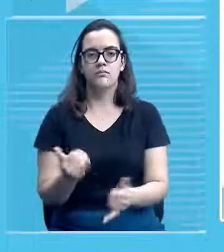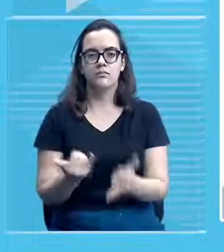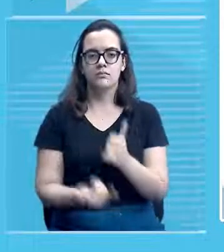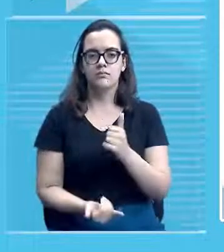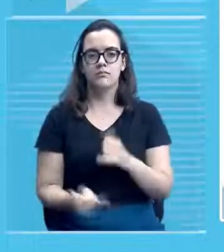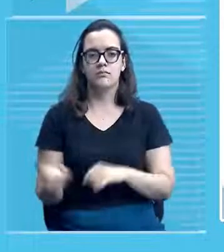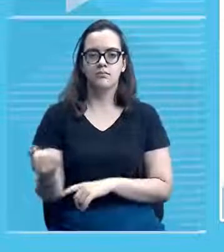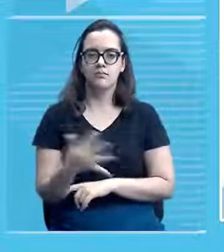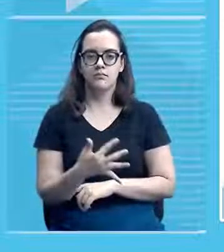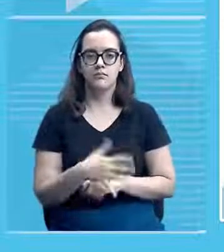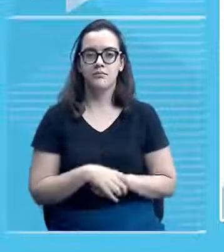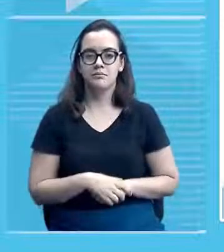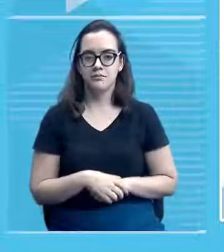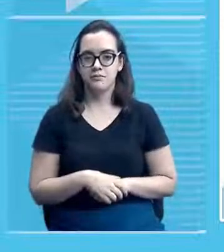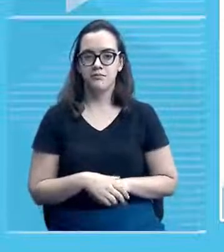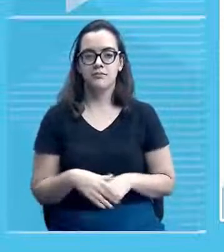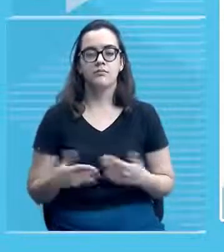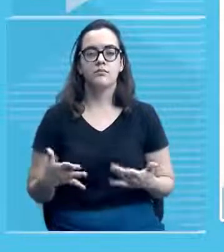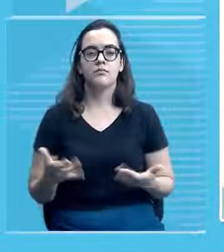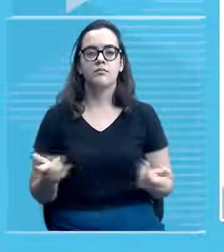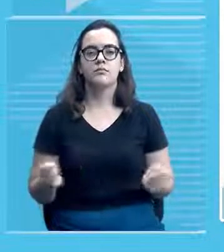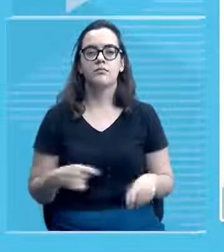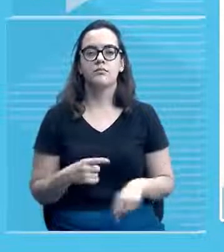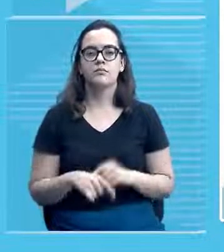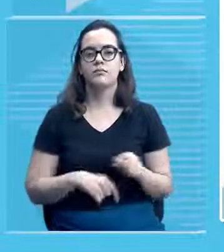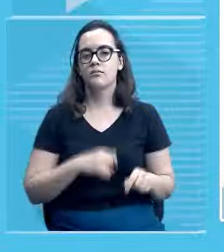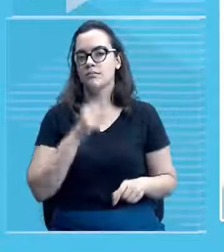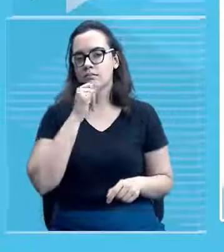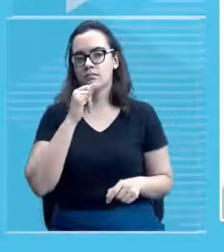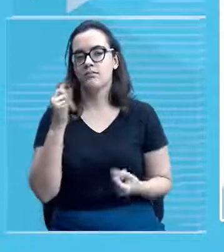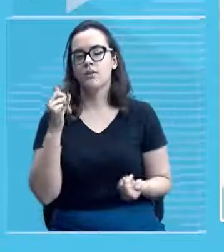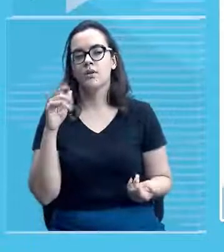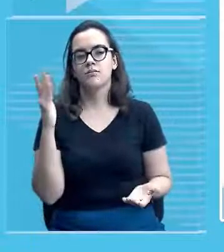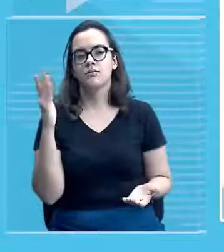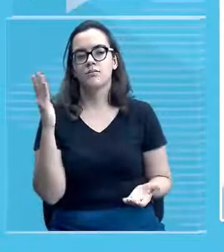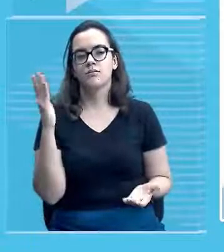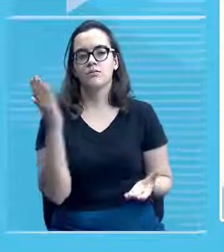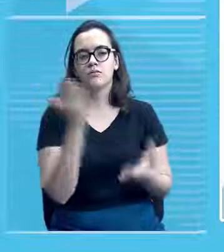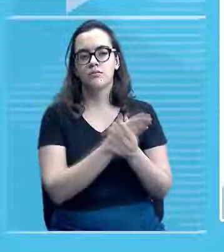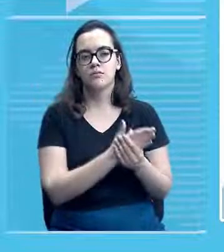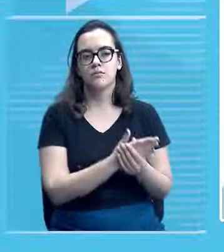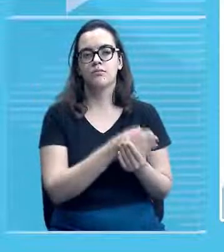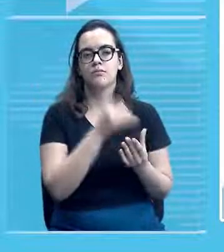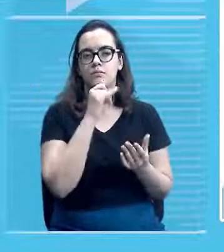e aí esse tombamento pode ser a nível federal que aí é o caso